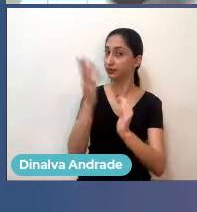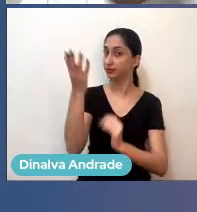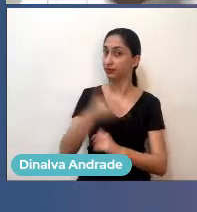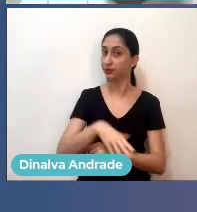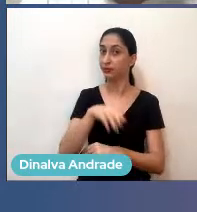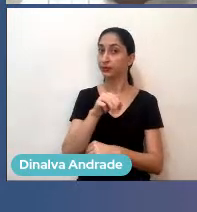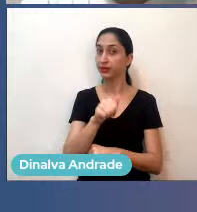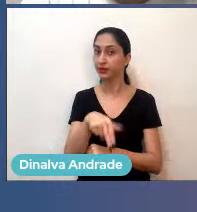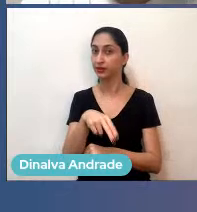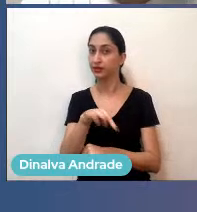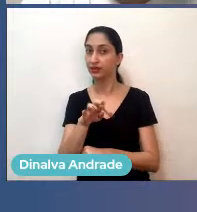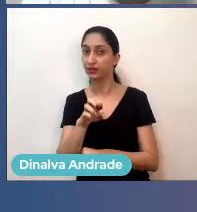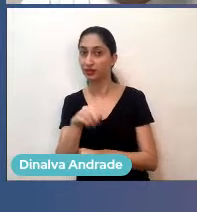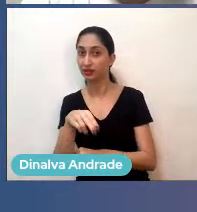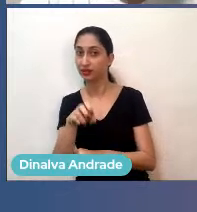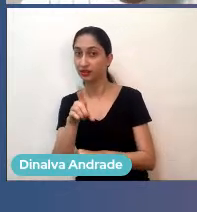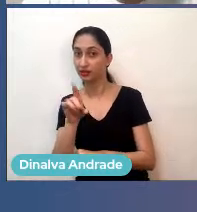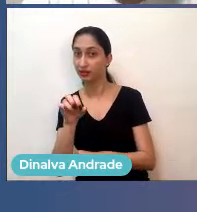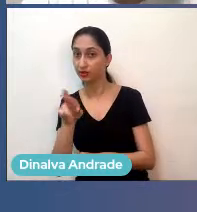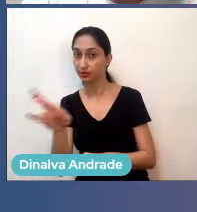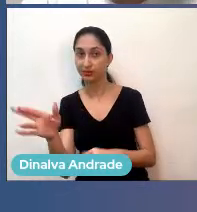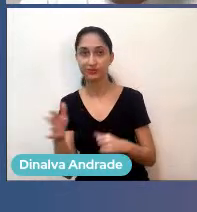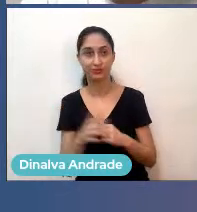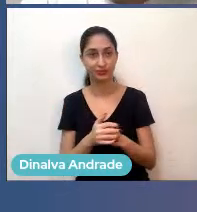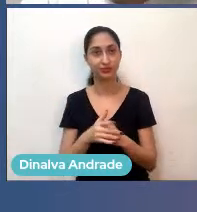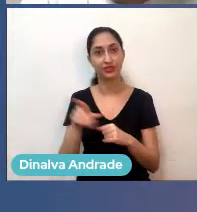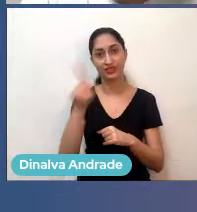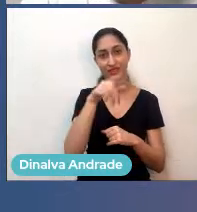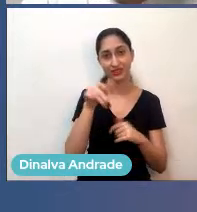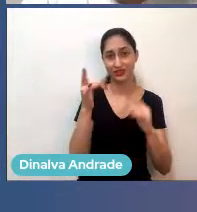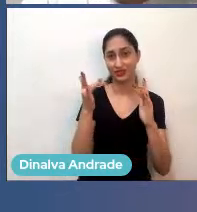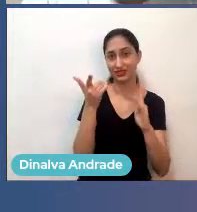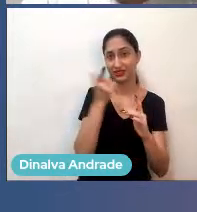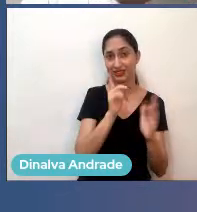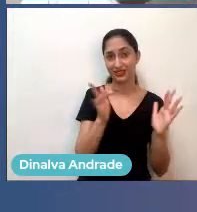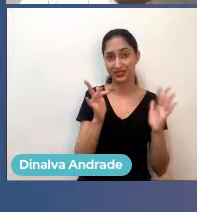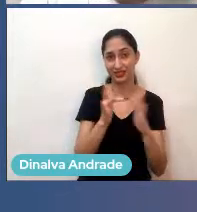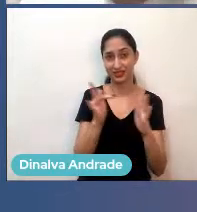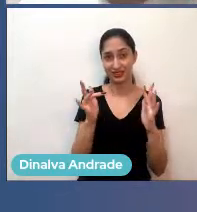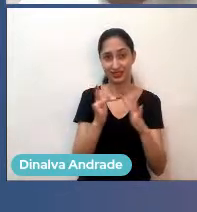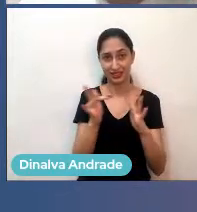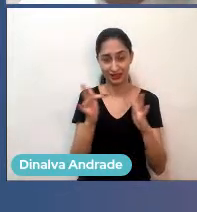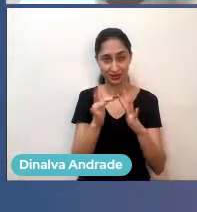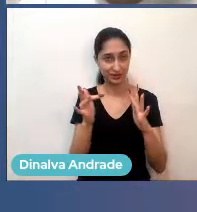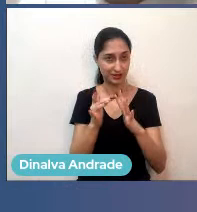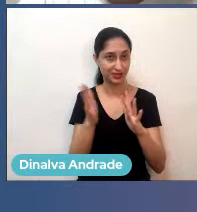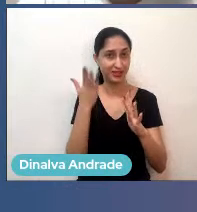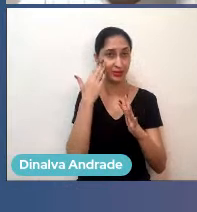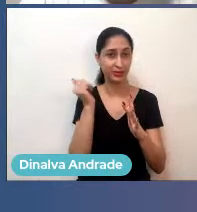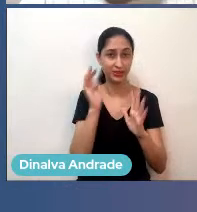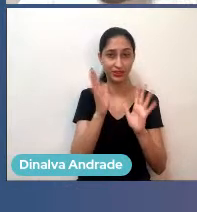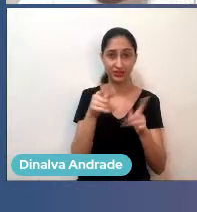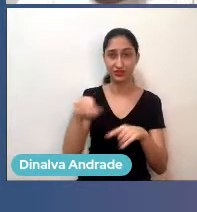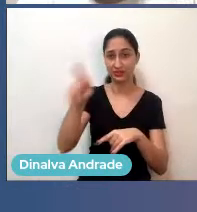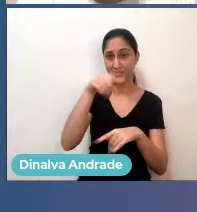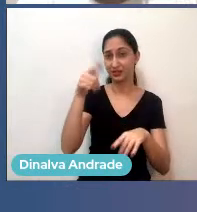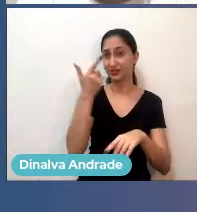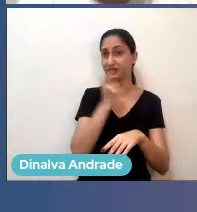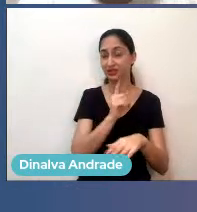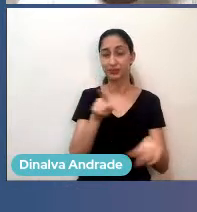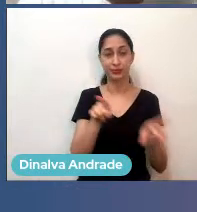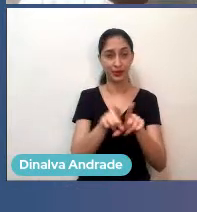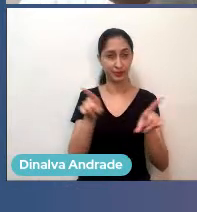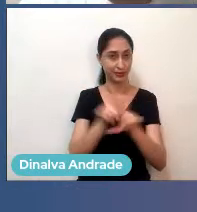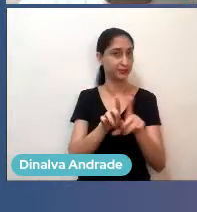ali você consegue saber um pouquinho mais sobre o nosso plano de mantenedores, e entrar em contato também com o nosso time, para poder, quem sabe, você se tornar um atenedor da B Startups